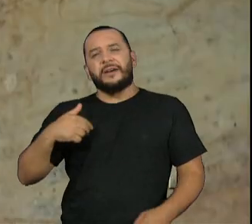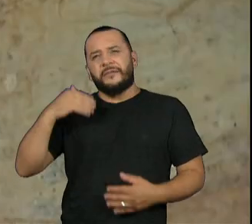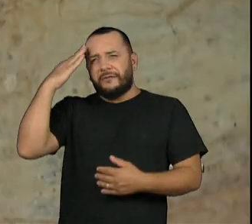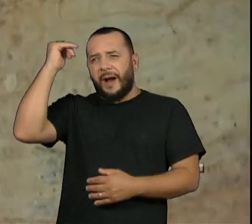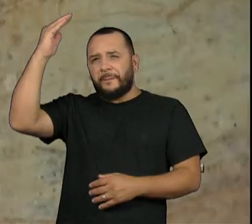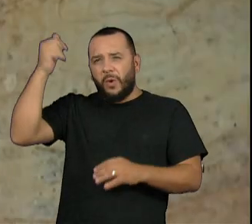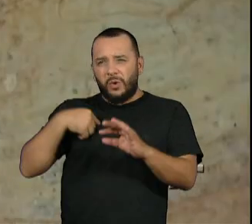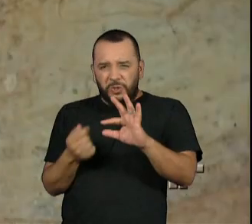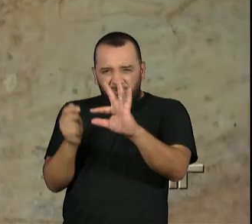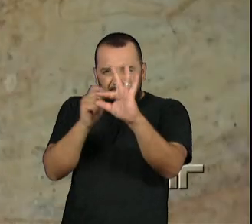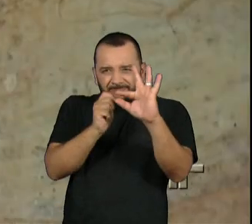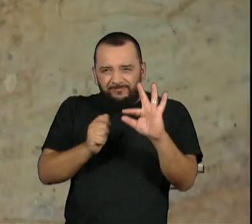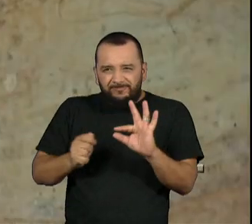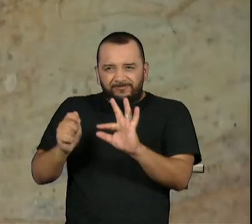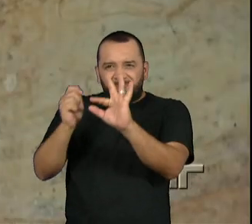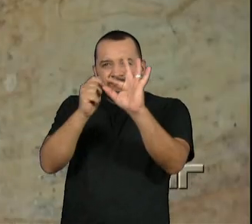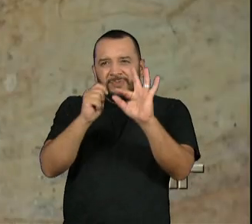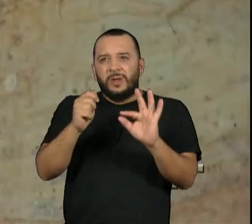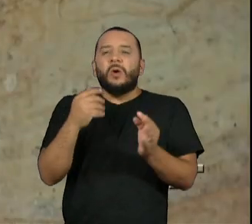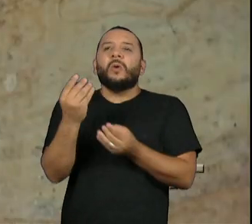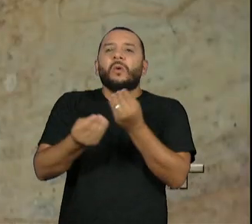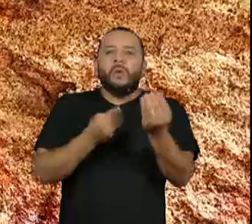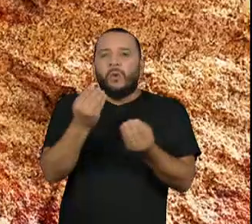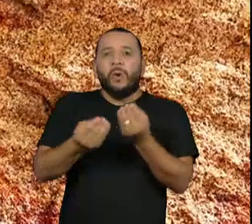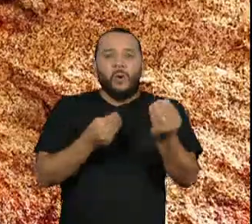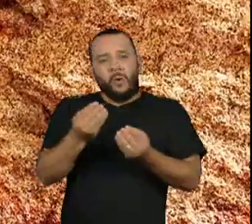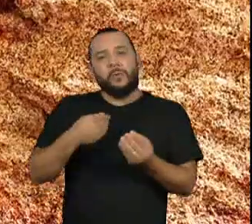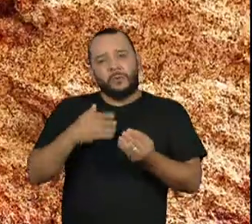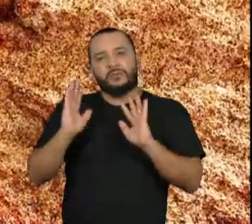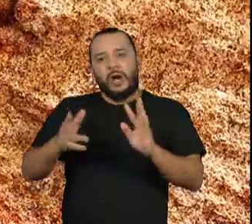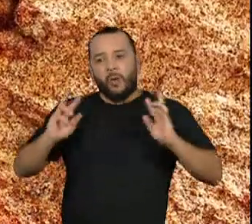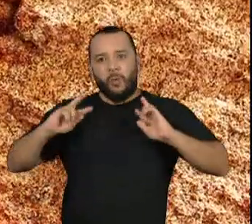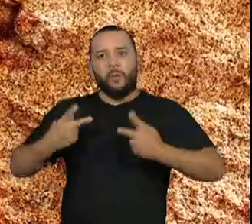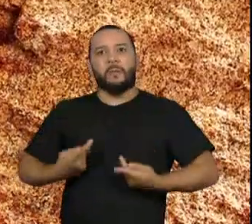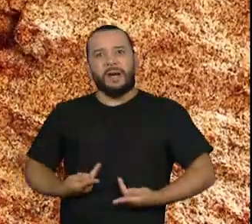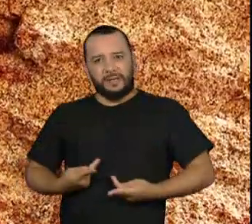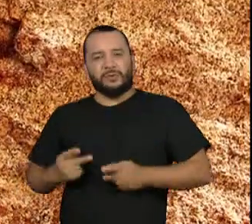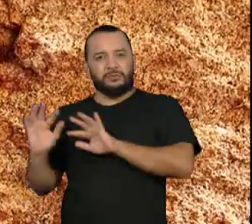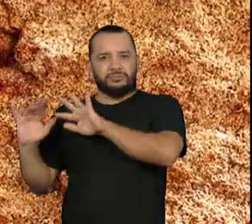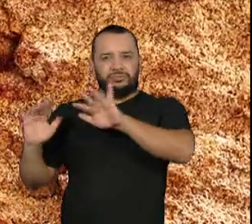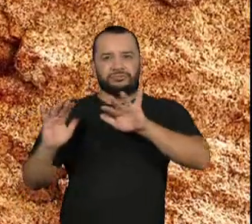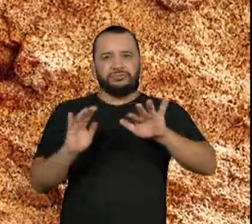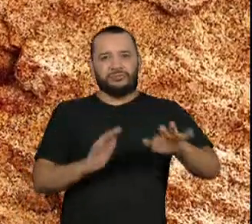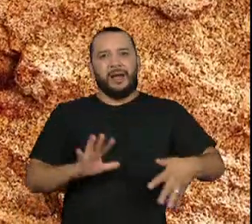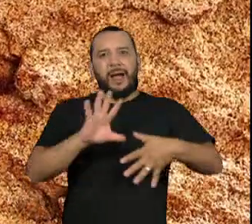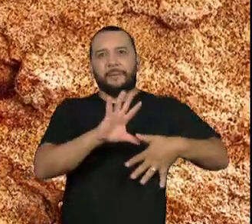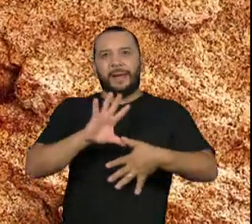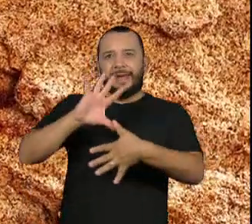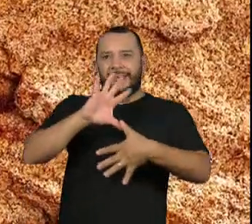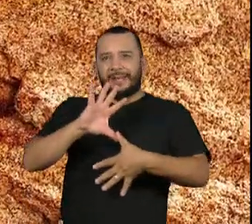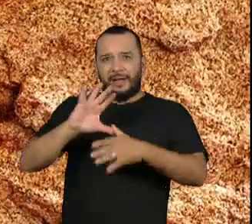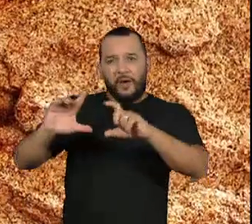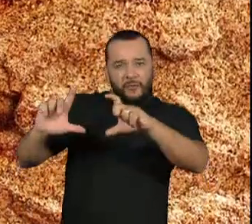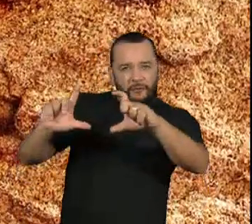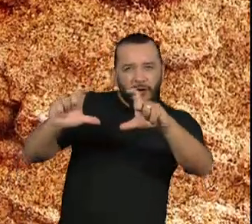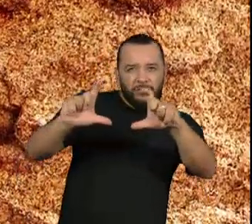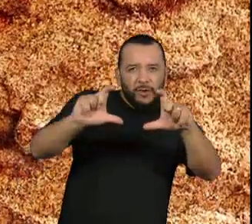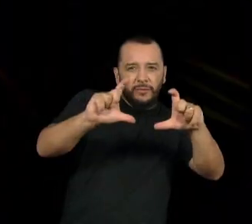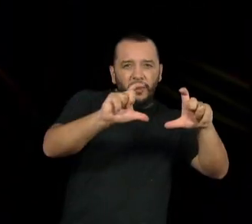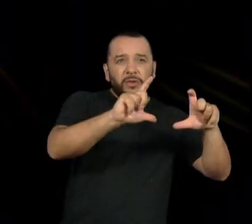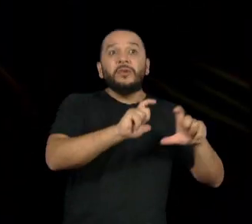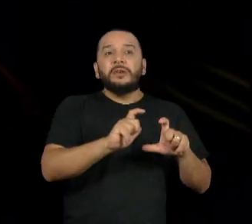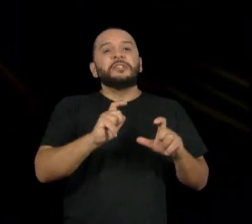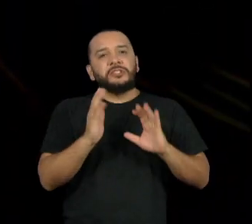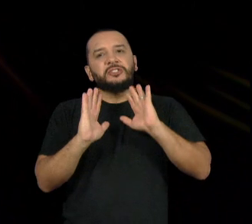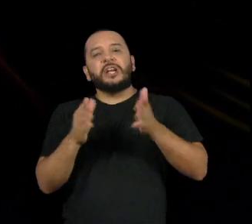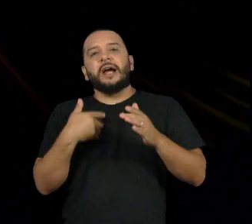que registra a chegada do homem às Américas. A fotografia dele foi decisiva na criação